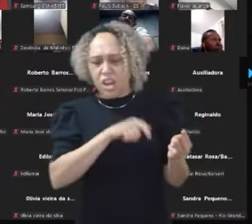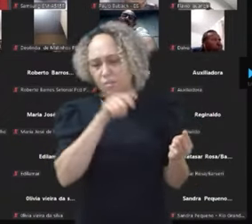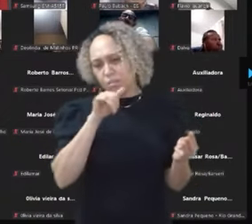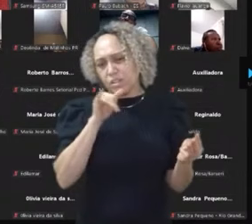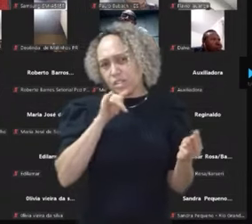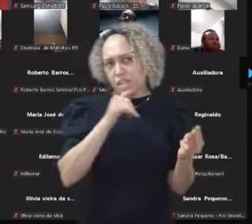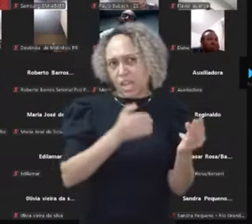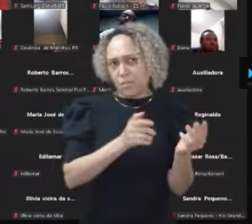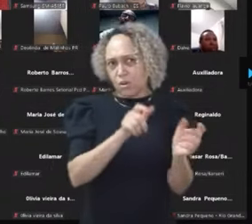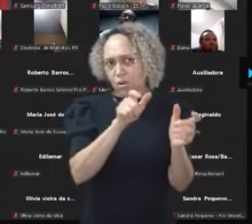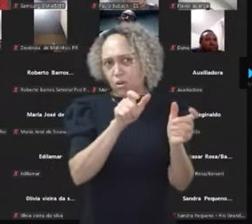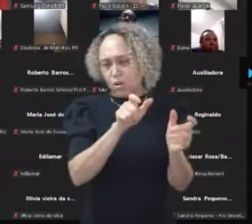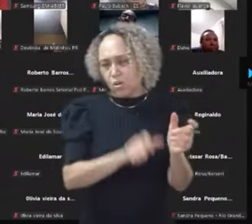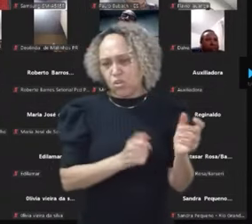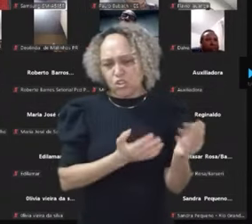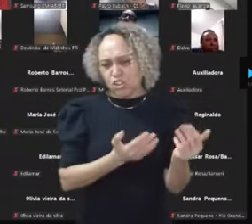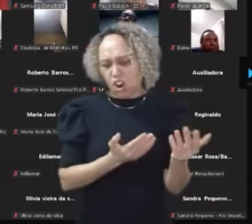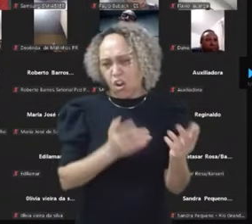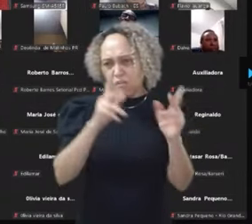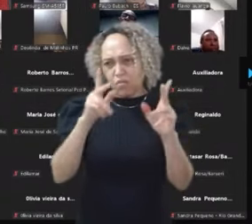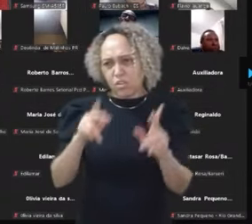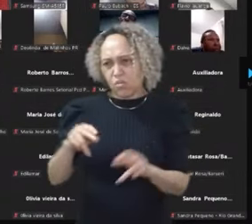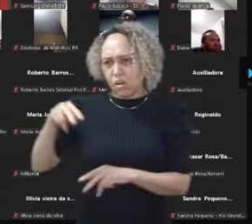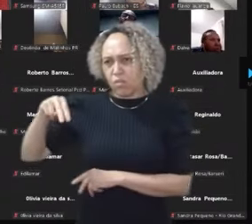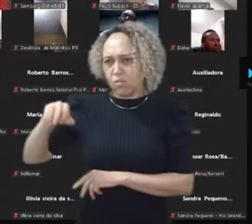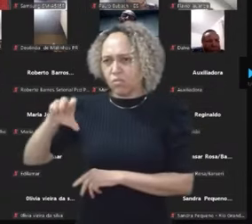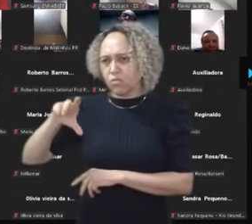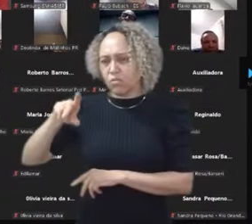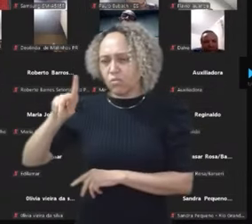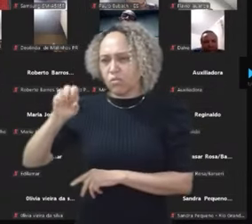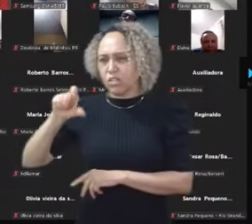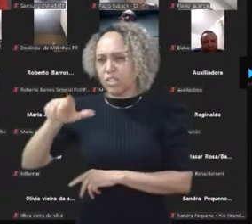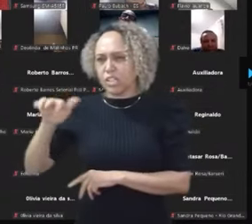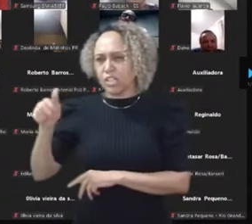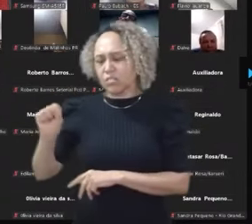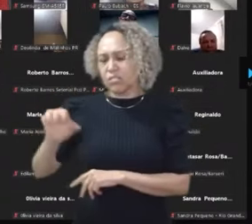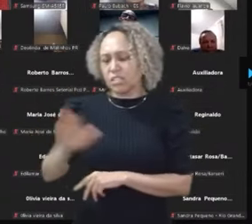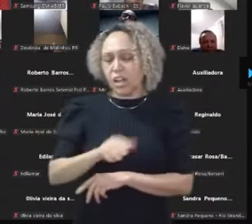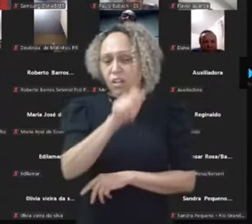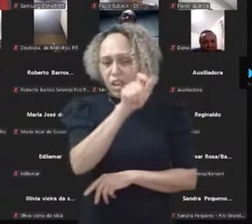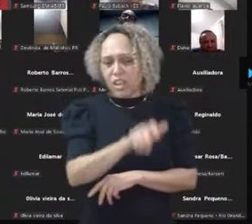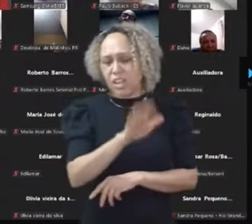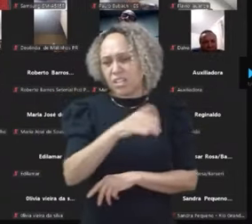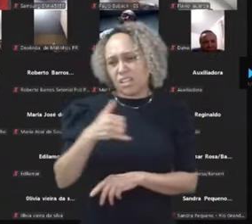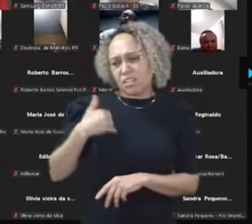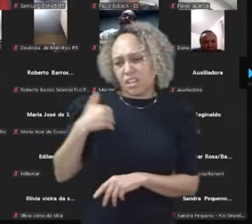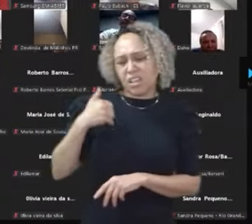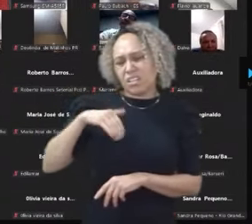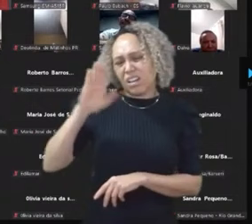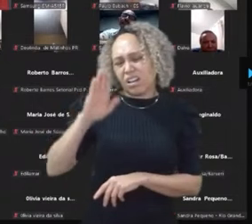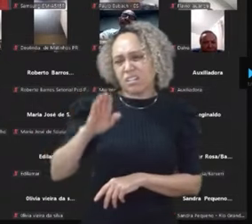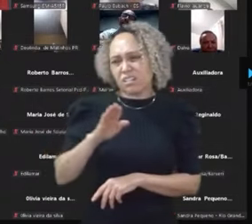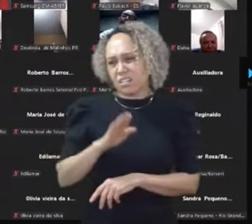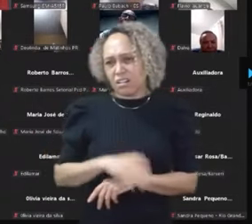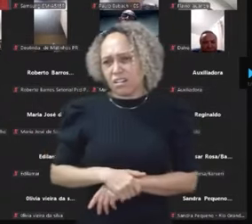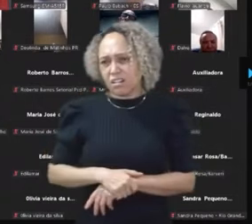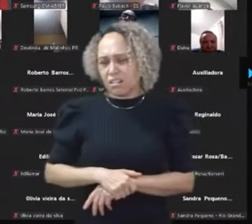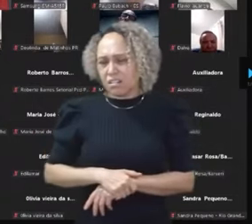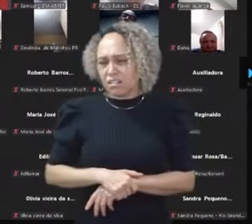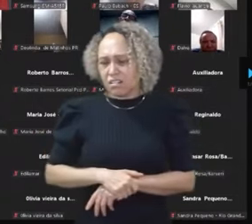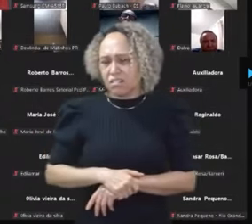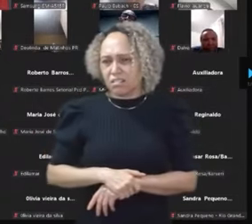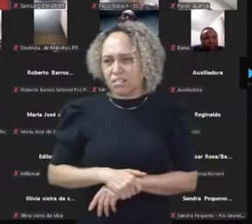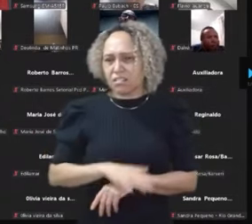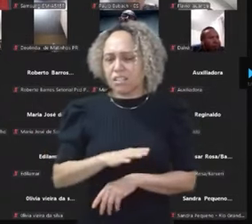que eu acabei de citar, como alguns bolsonaristas. Não, ele já é um senhor e tudo mais. Só que a equipe dele percebeu o